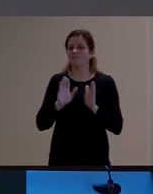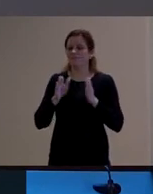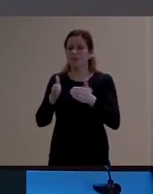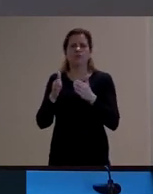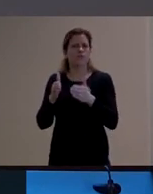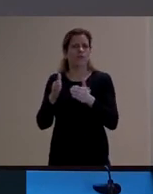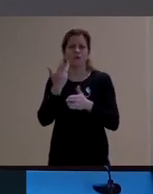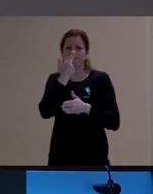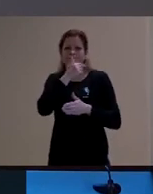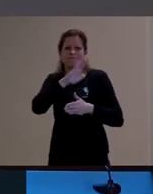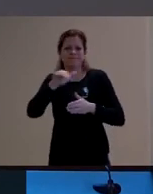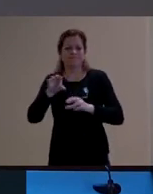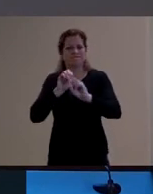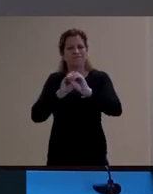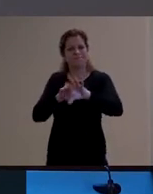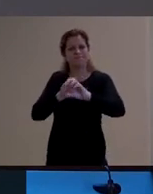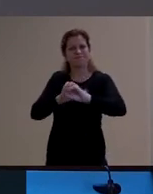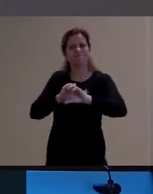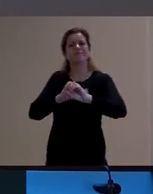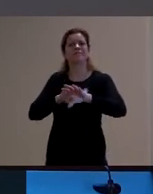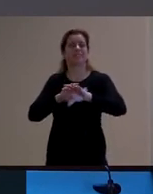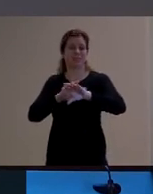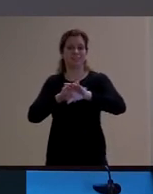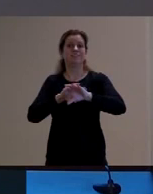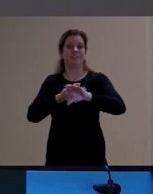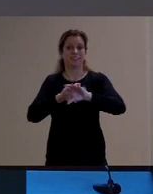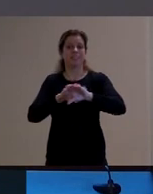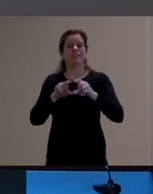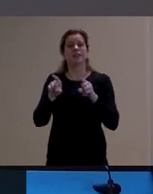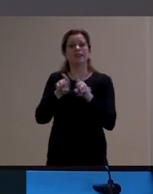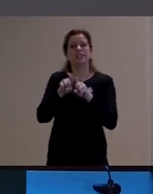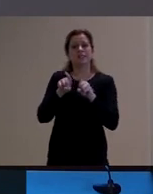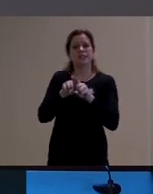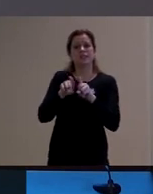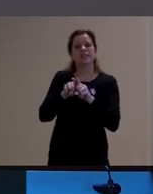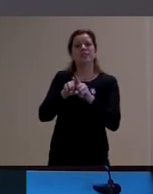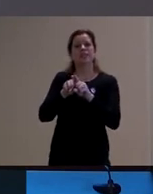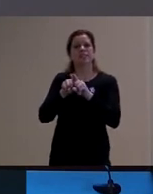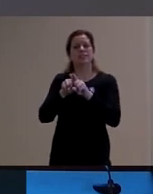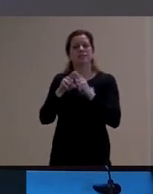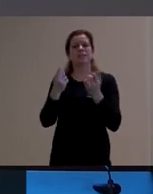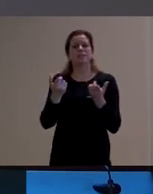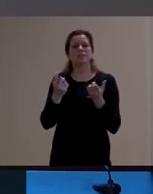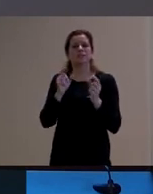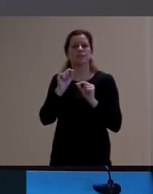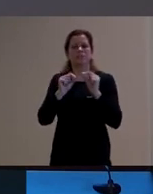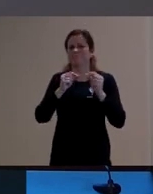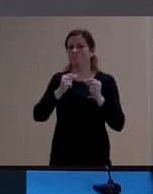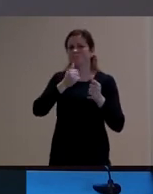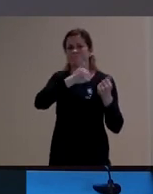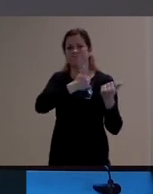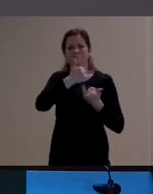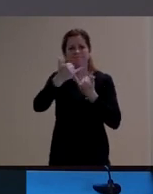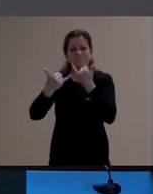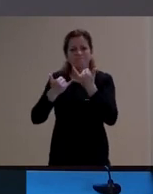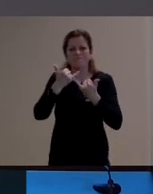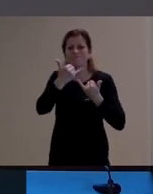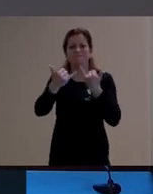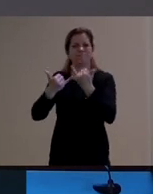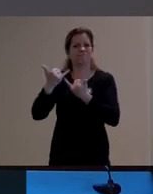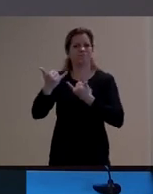Educação alguns programas radiofônicos que ele faz também para as crianças e que depois são reunidos num volume